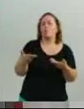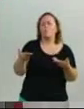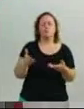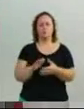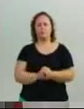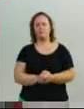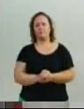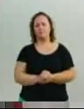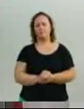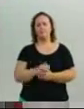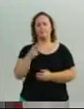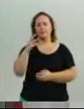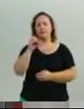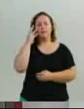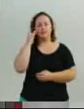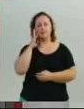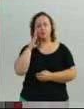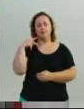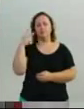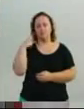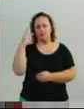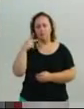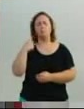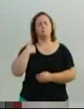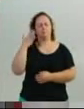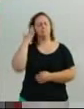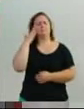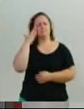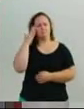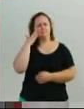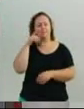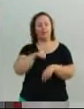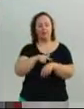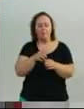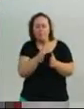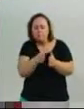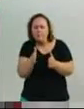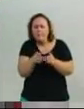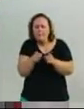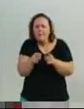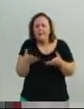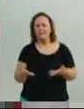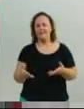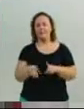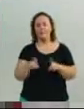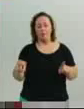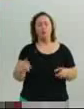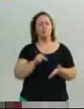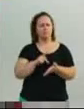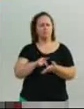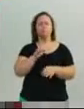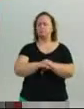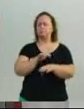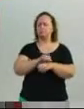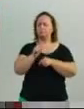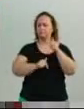Trinta dias como vereador, a gente sabe que o espaço é curto, mas a gente tem feito o nosso trabalho